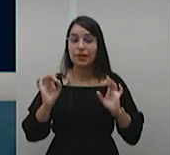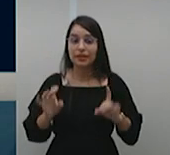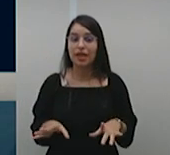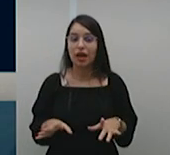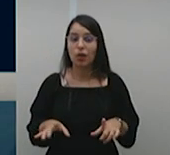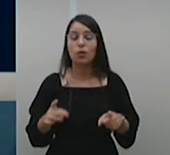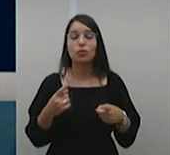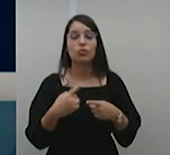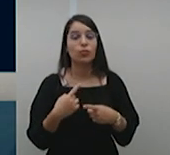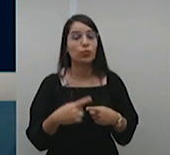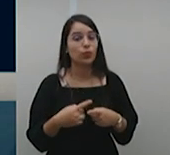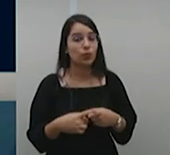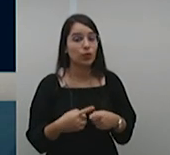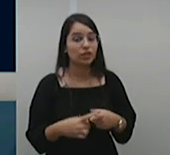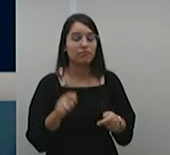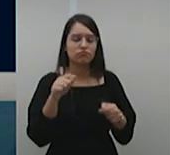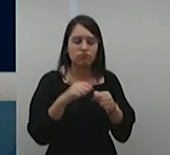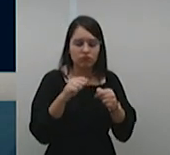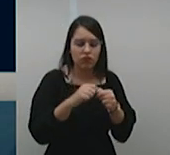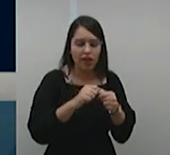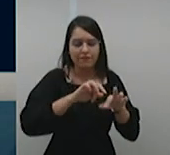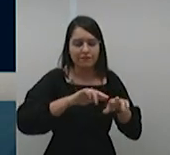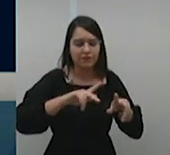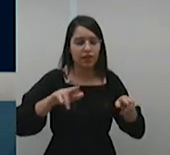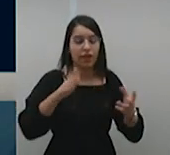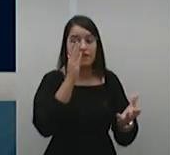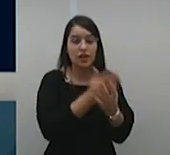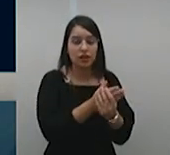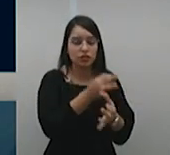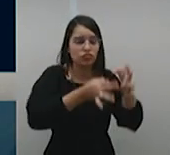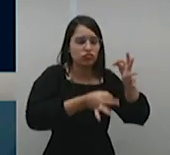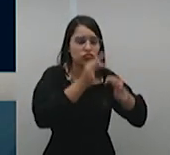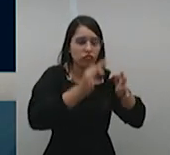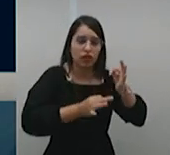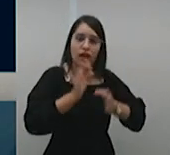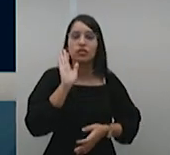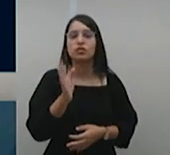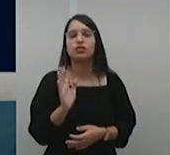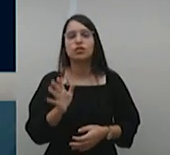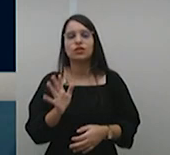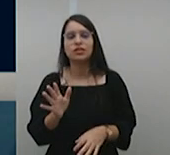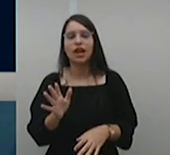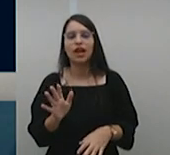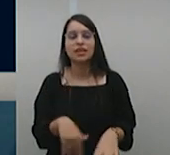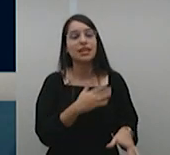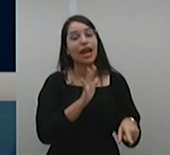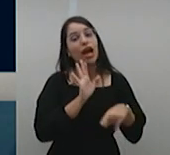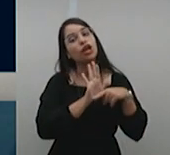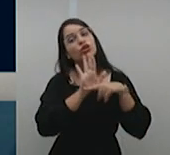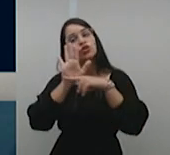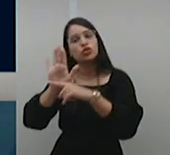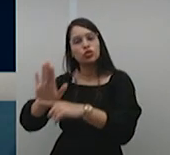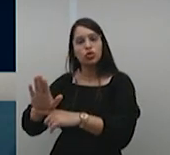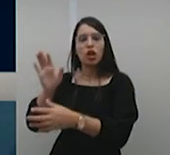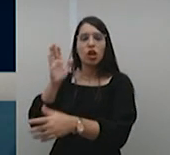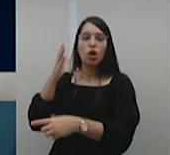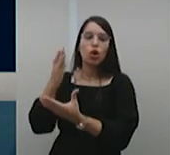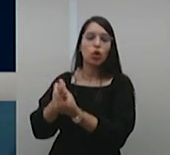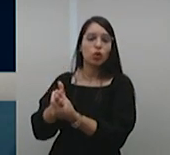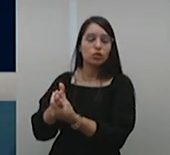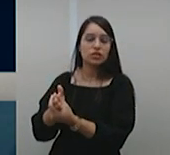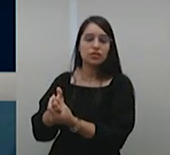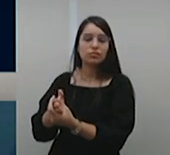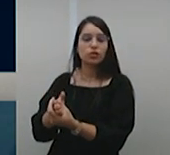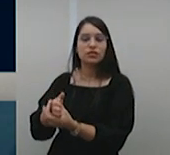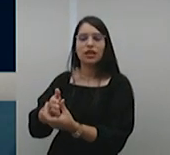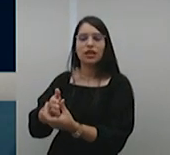que venham a responder a essa preocupação no contexto de processos que aporam crimes com envolvimento de